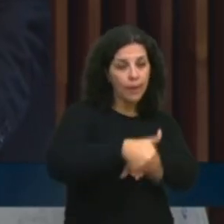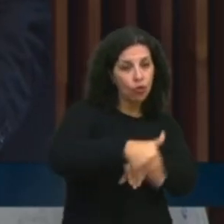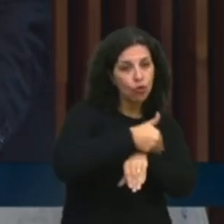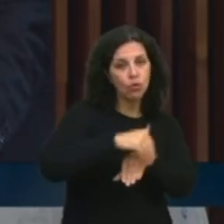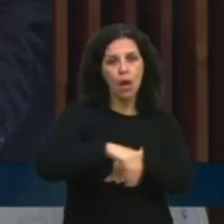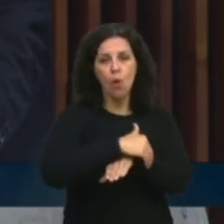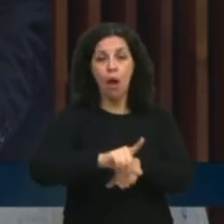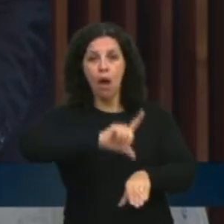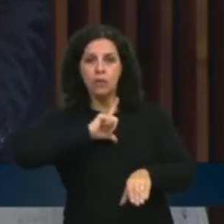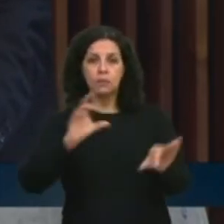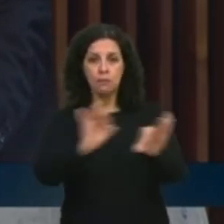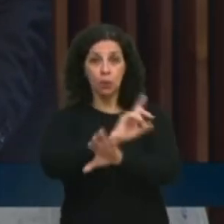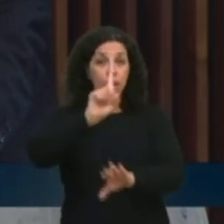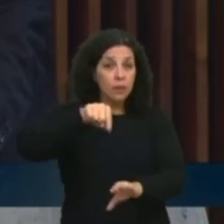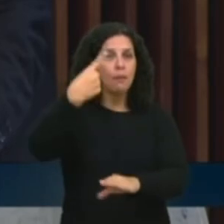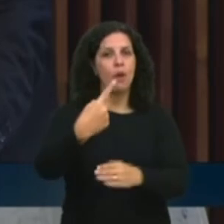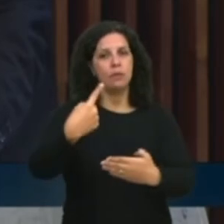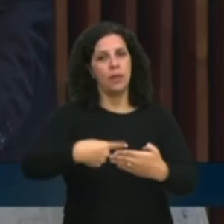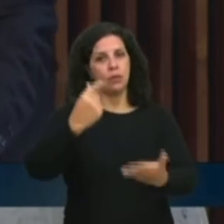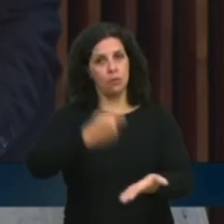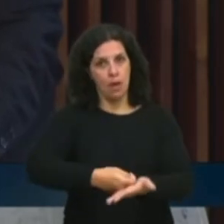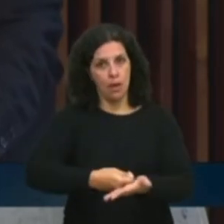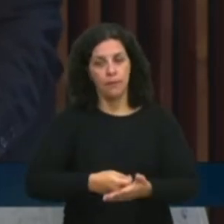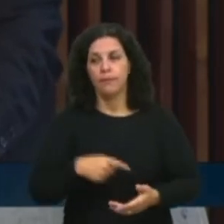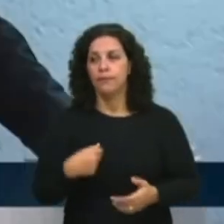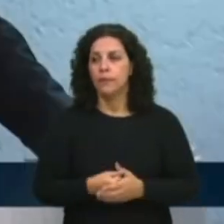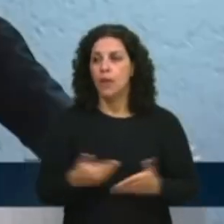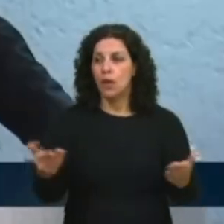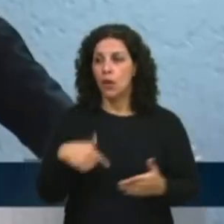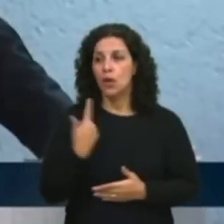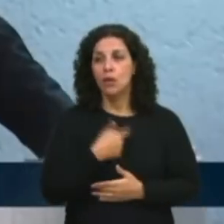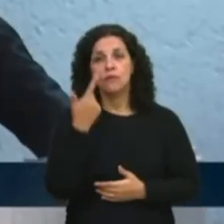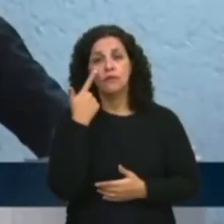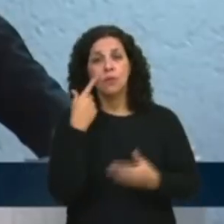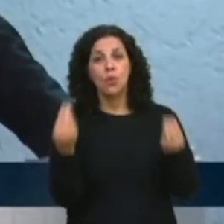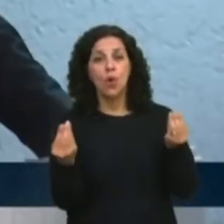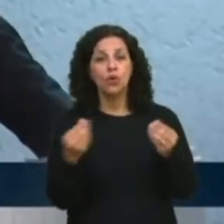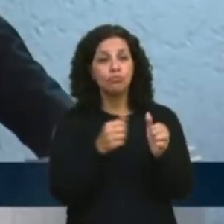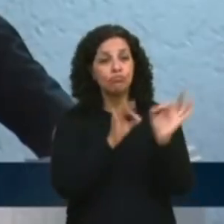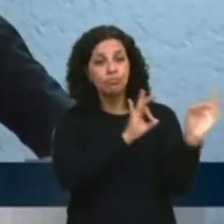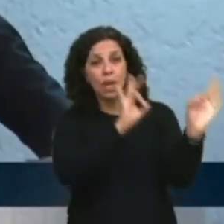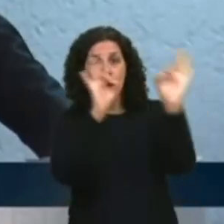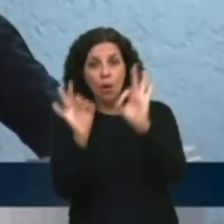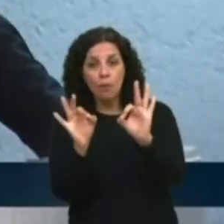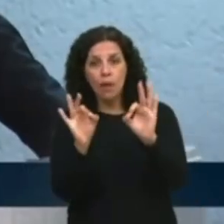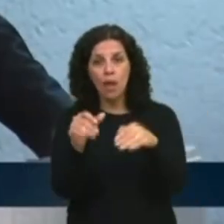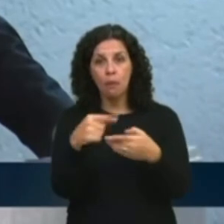viária. Muito bem. Nós perdemos a nossa ferramenta de acompanhamento